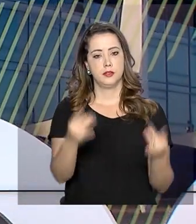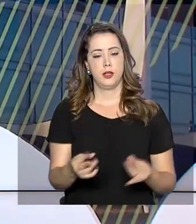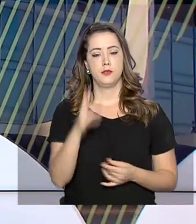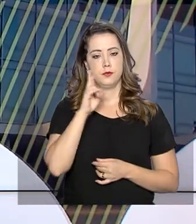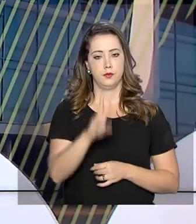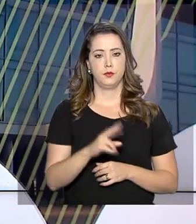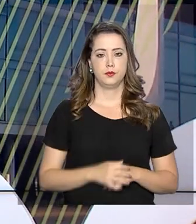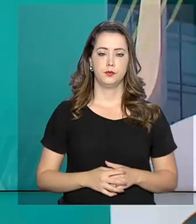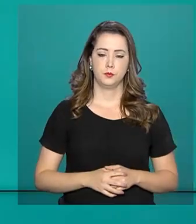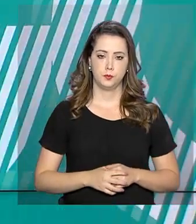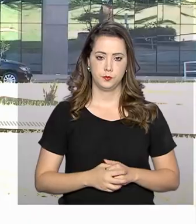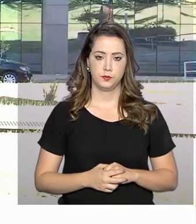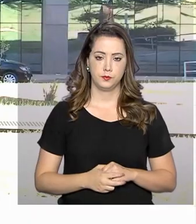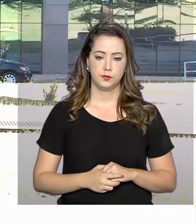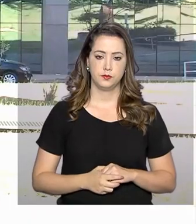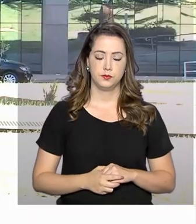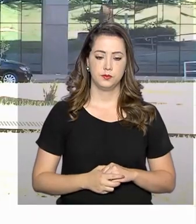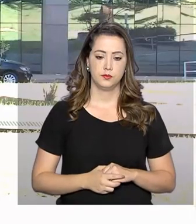informações.